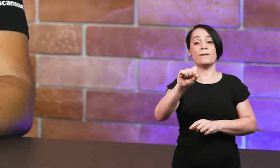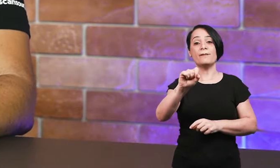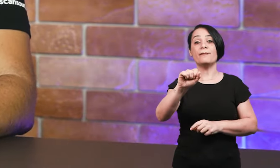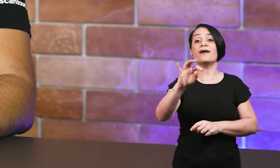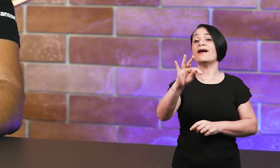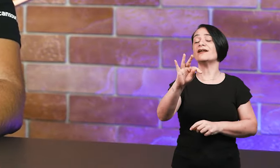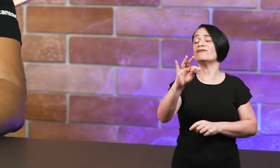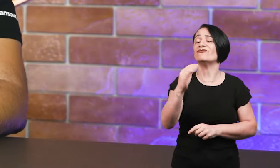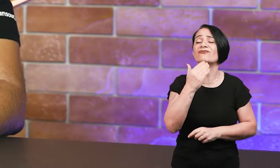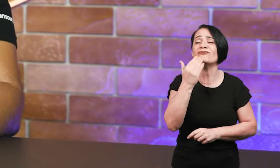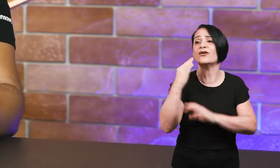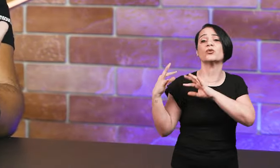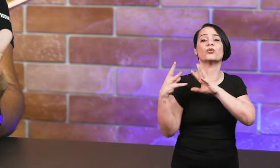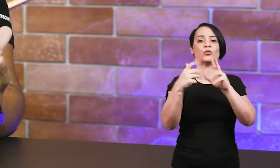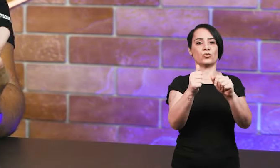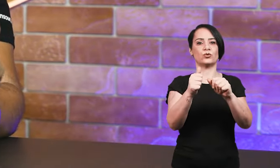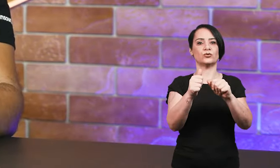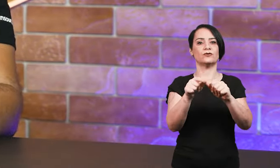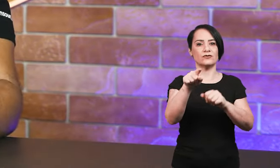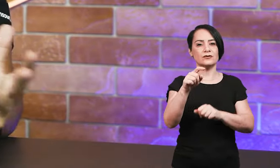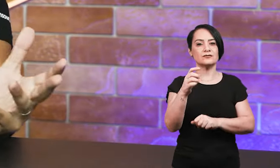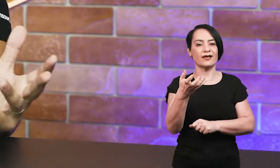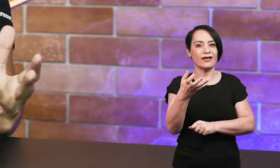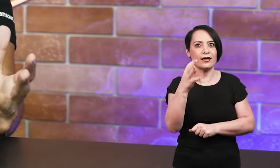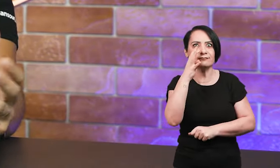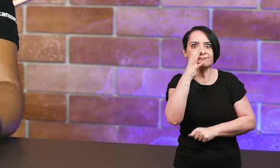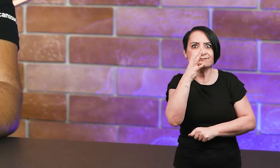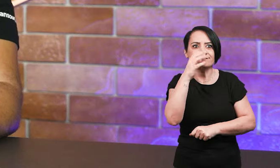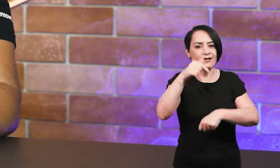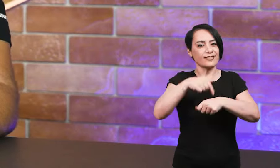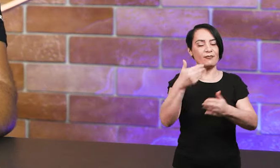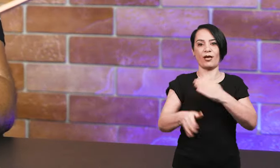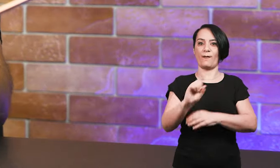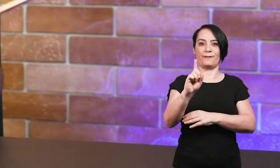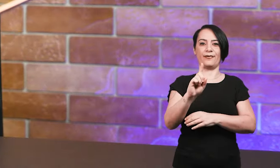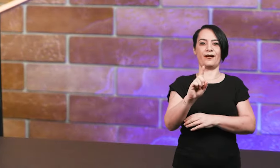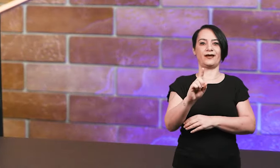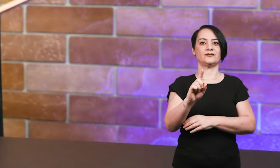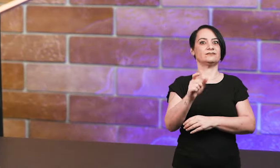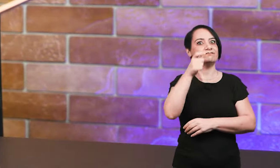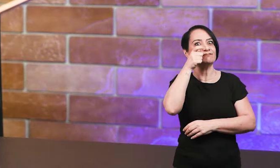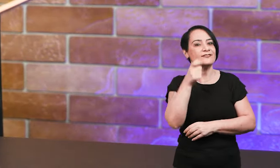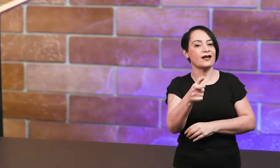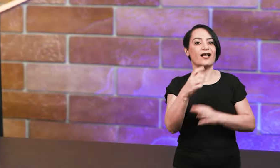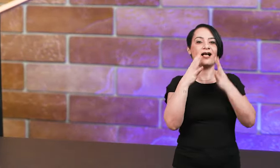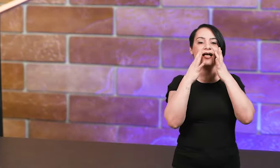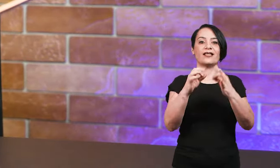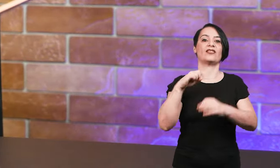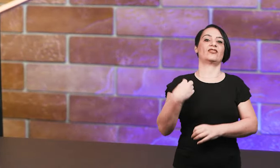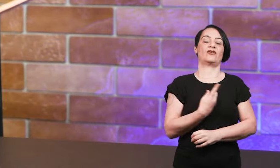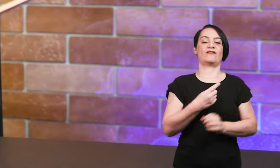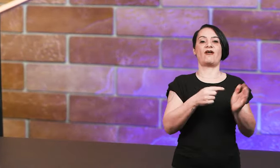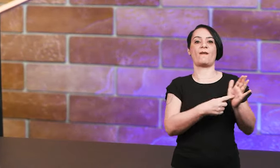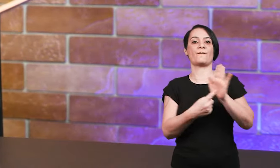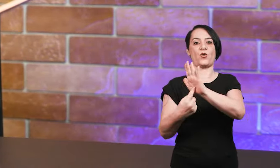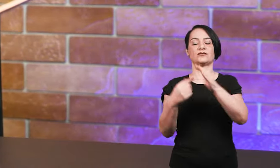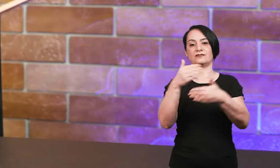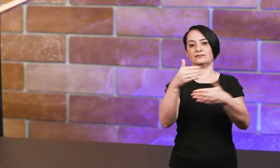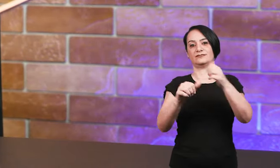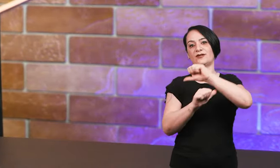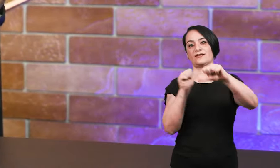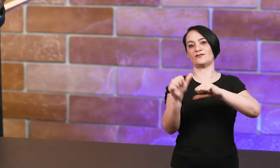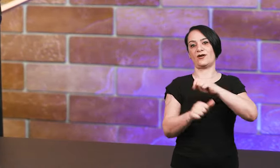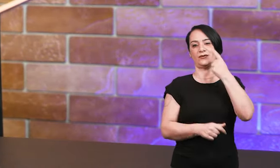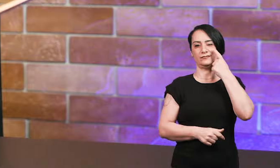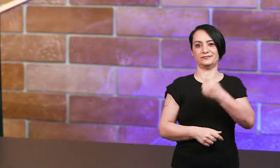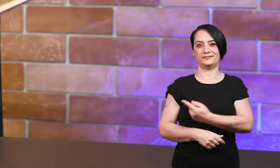tudo pra você. Se você quer impressionar sem perder tempo, fique ligado, porque vamos mostrar como essa ferramenta transforma